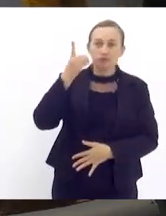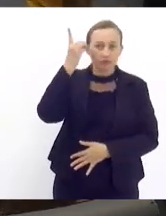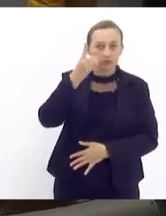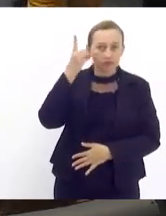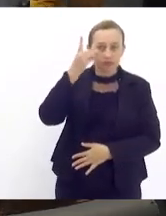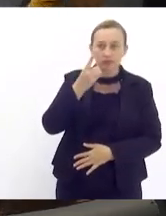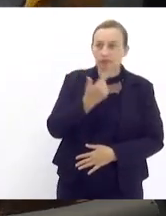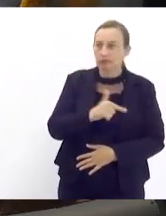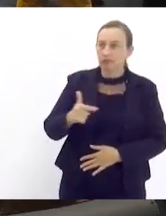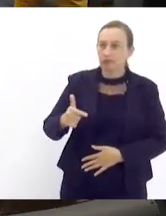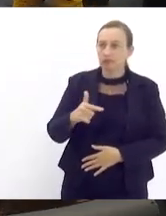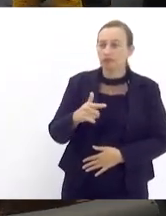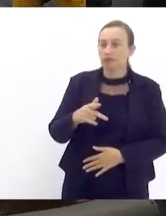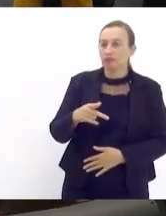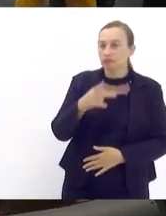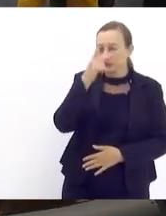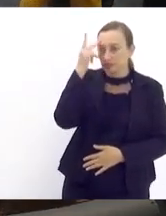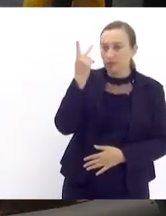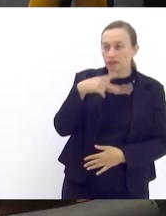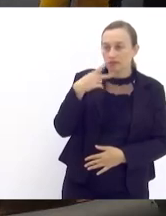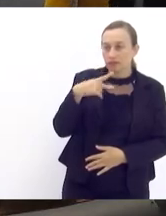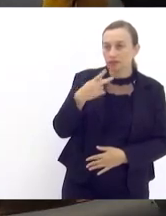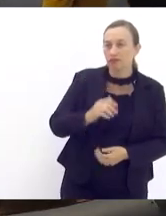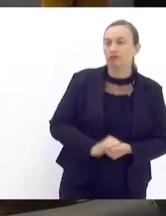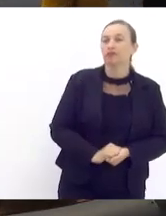não tendo mais orador tá vamos